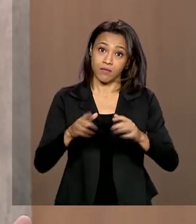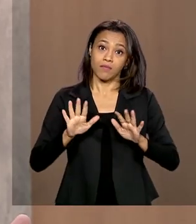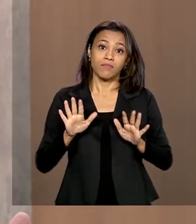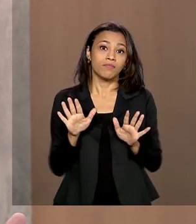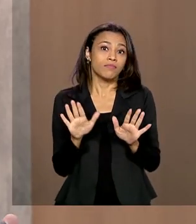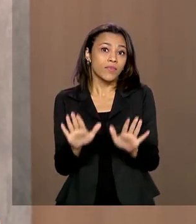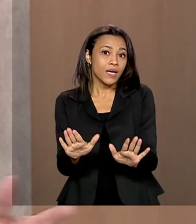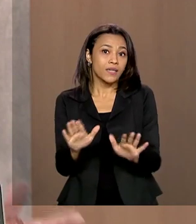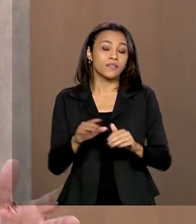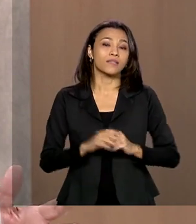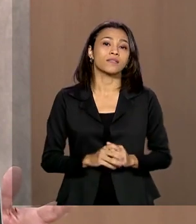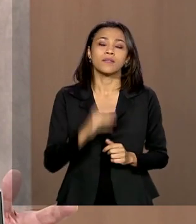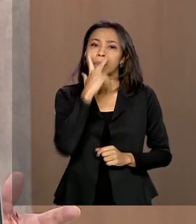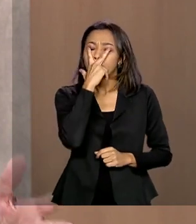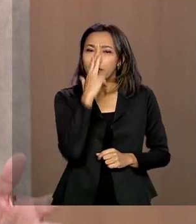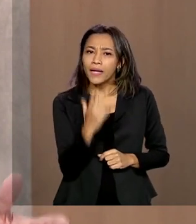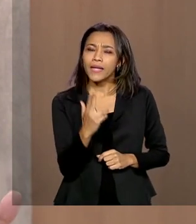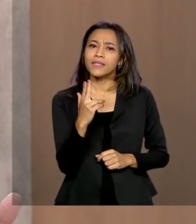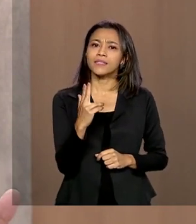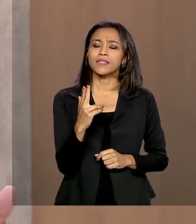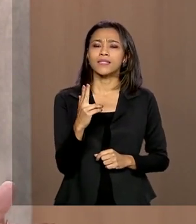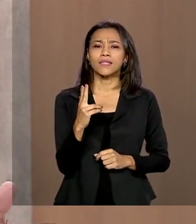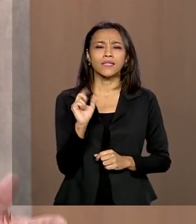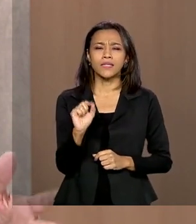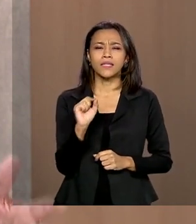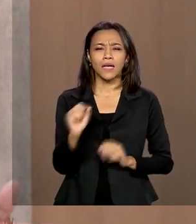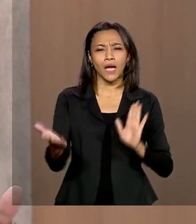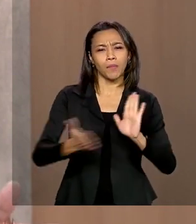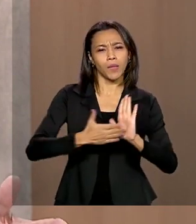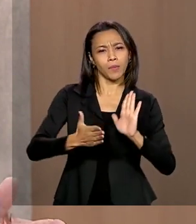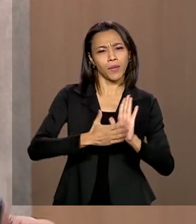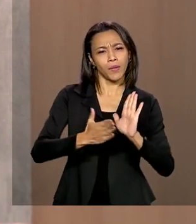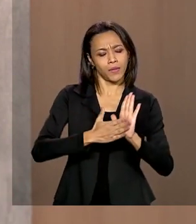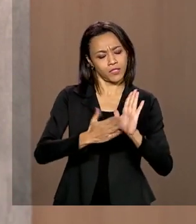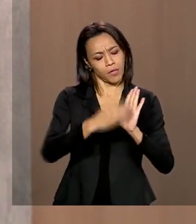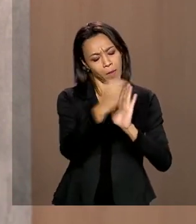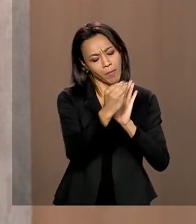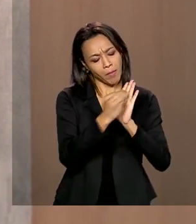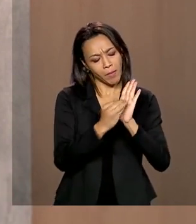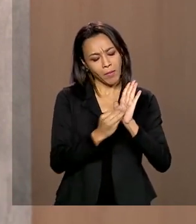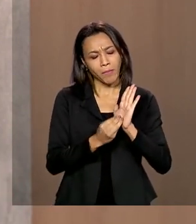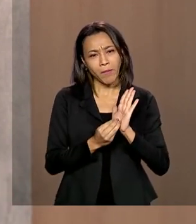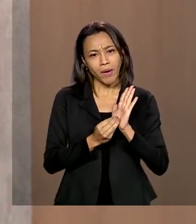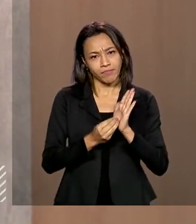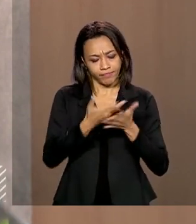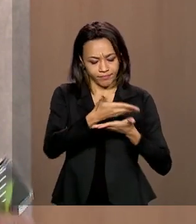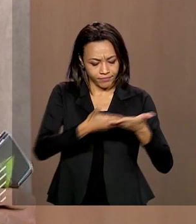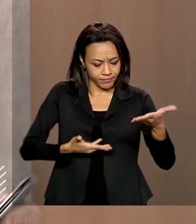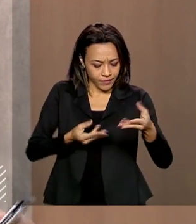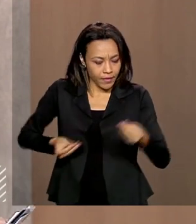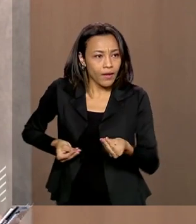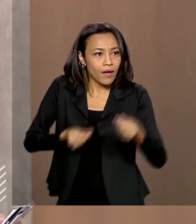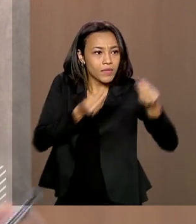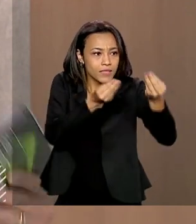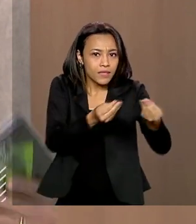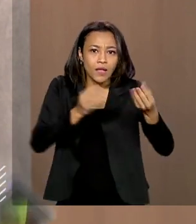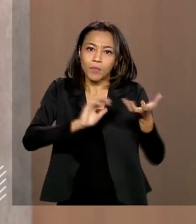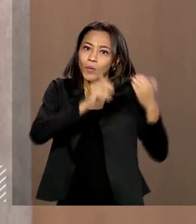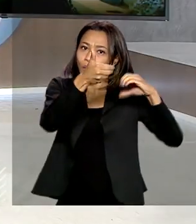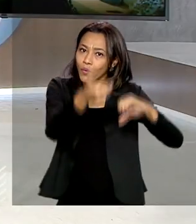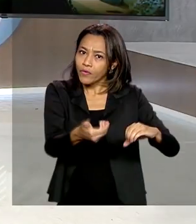parece que a proposta apresentada agora pelo governo para um congresso